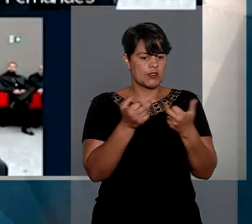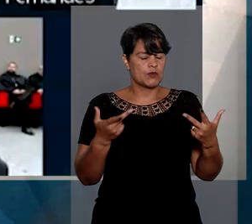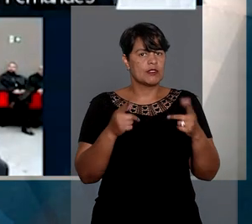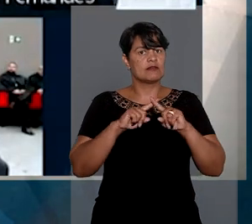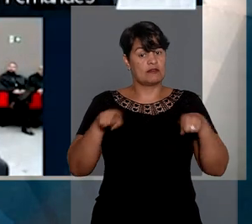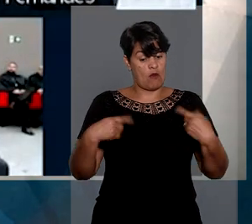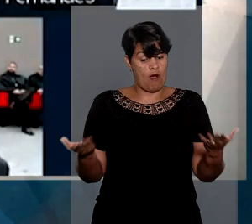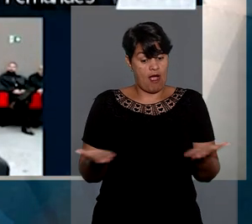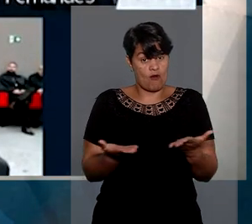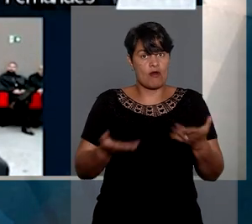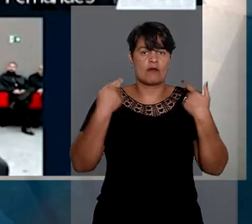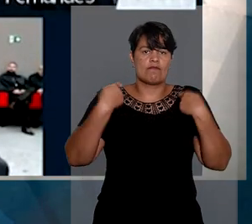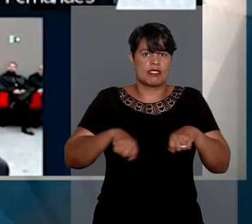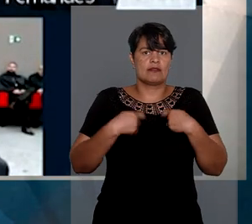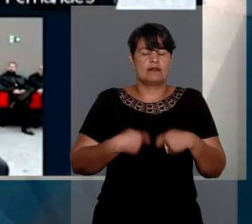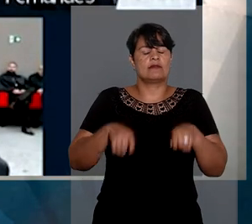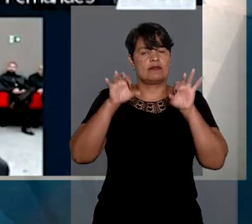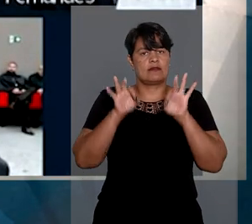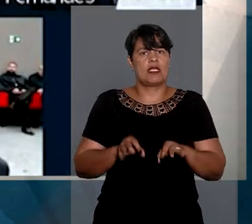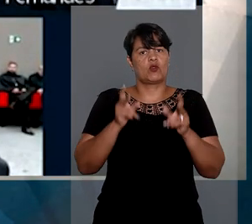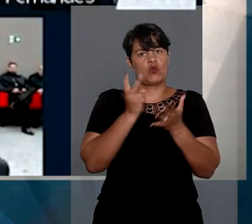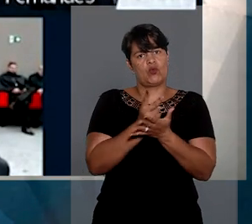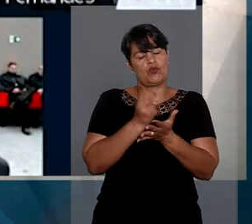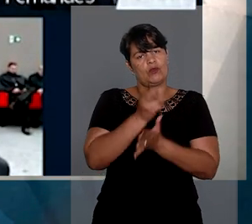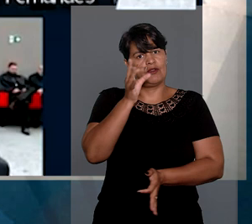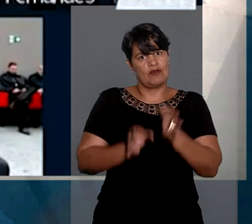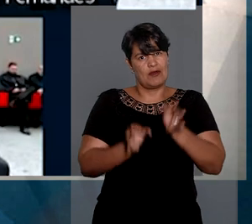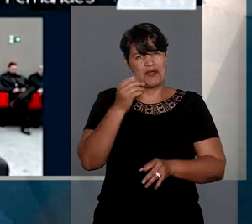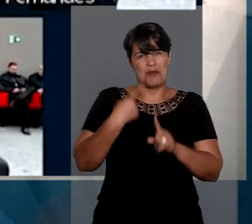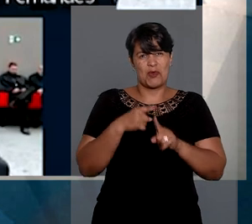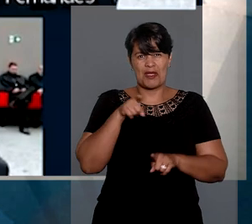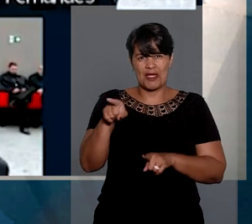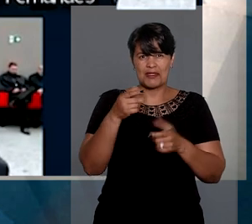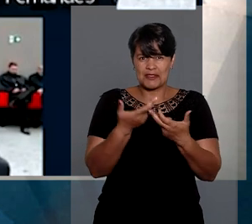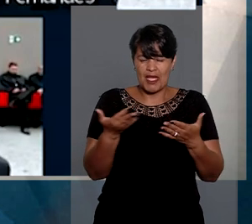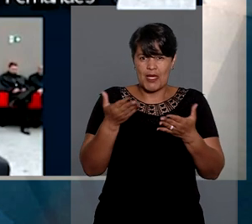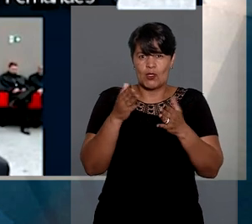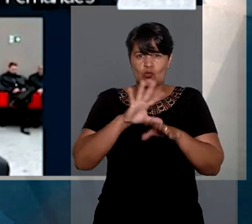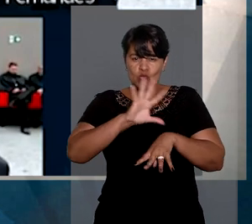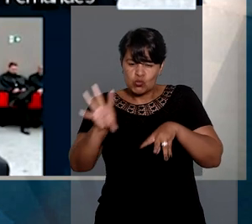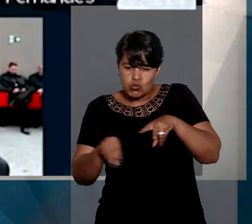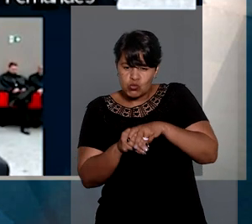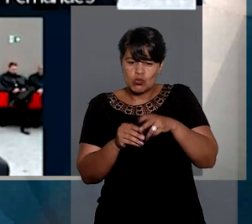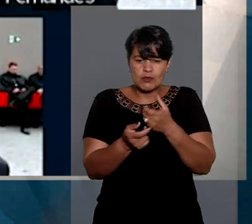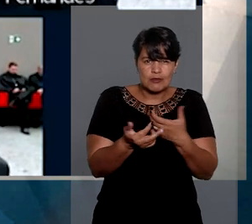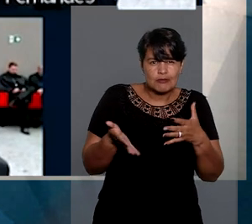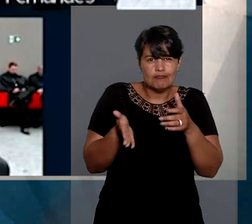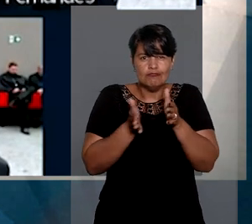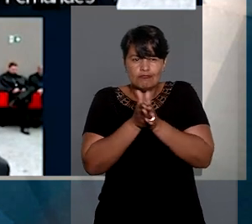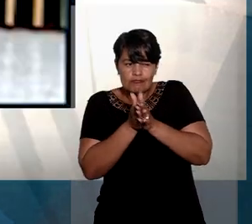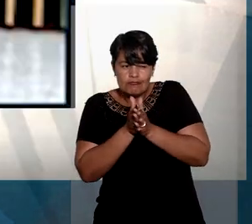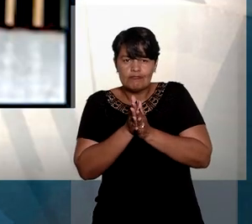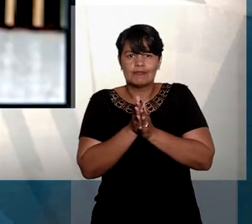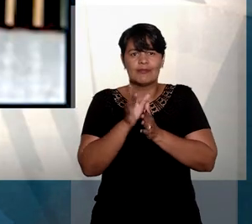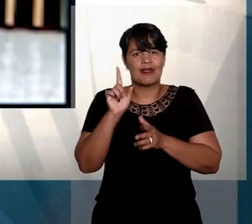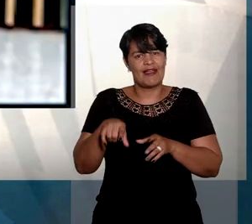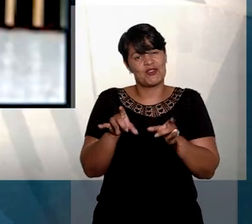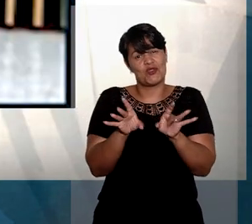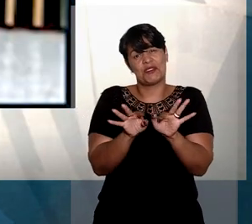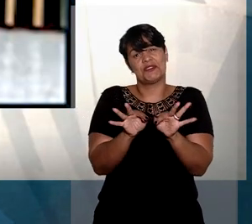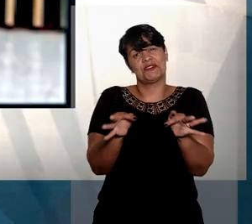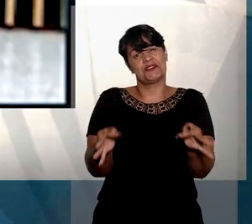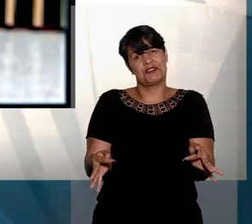conclusão de que os meios adotados para ocultar a origem ilícita dos valores recebidos configurariam mero